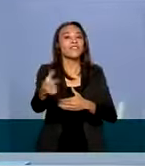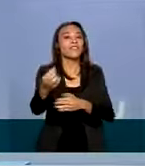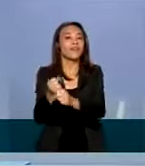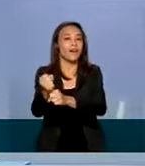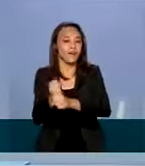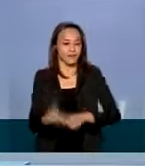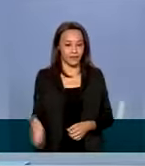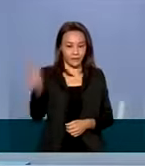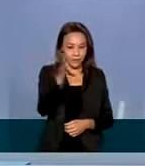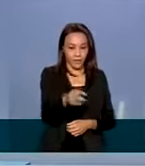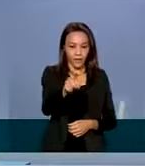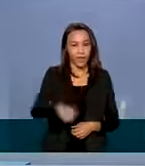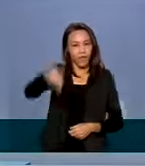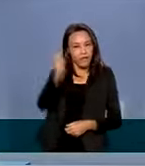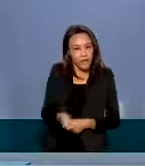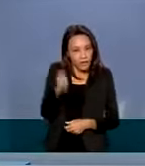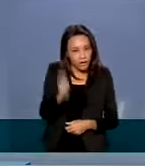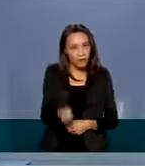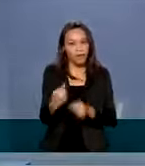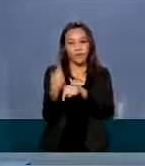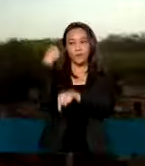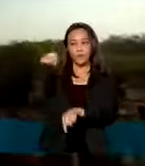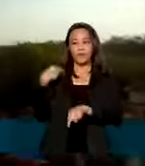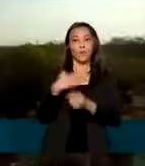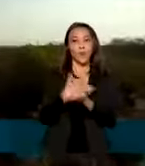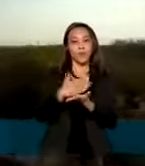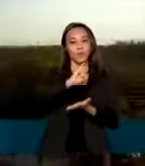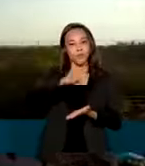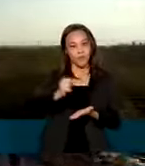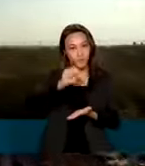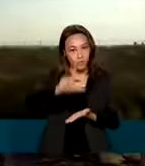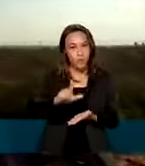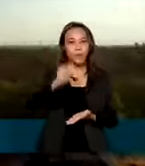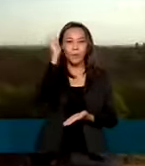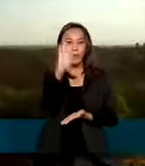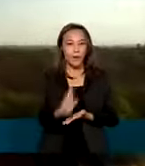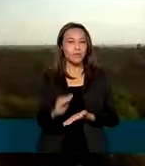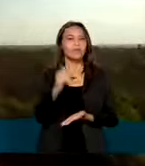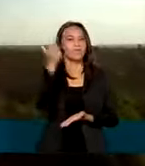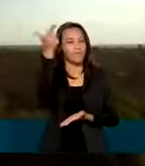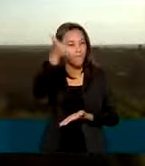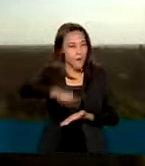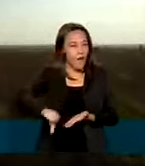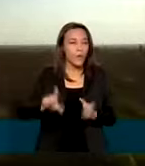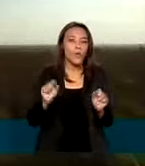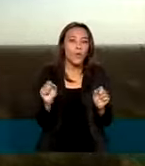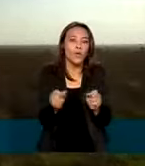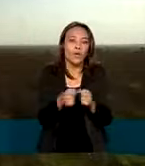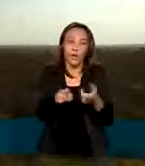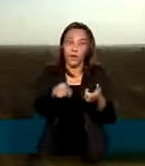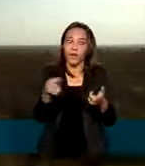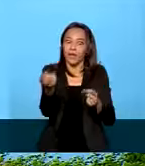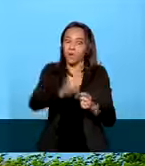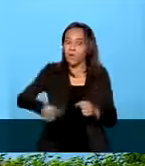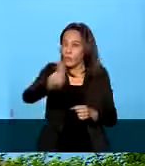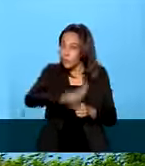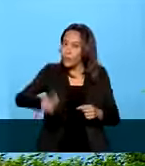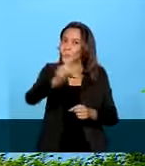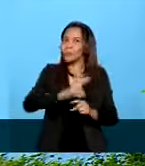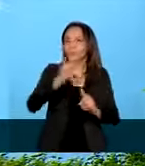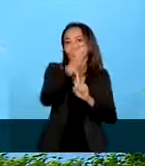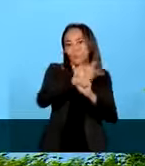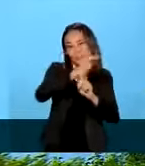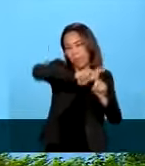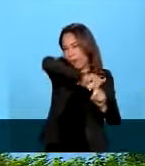Com os leilões realizados no início de julho, o Brasil deverá ganhar ainda mais em energia renovável. Os